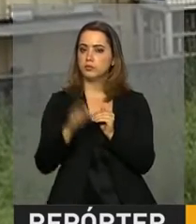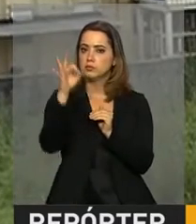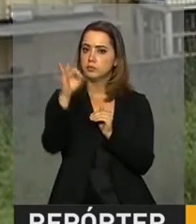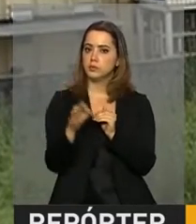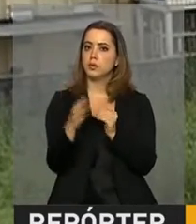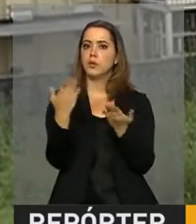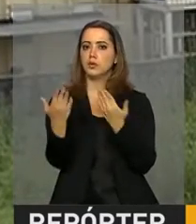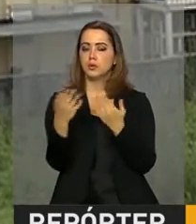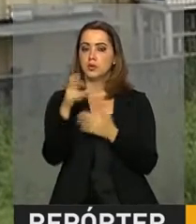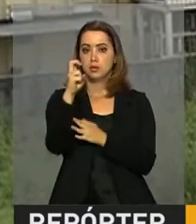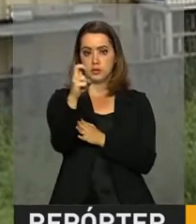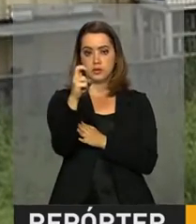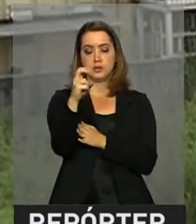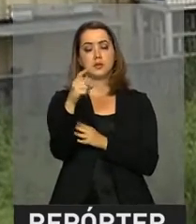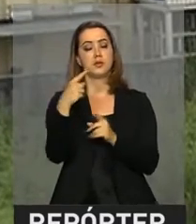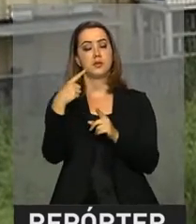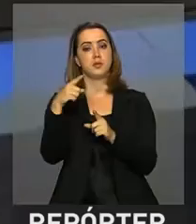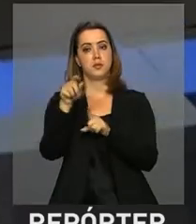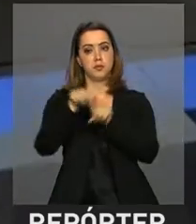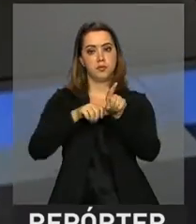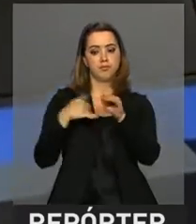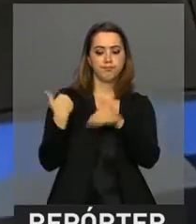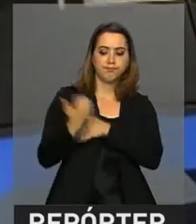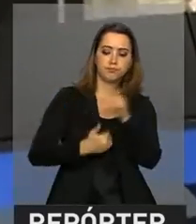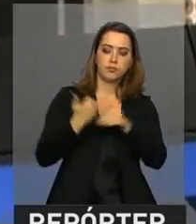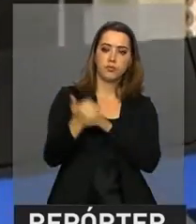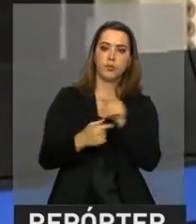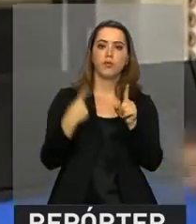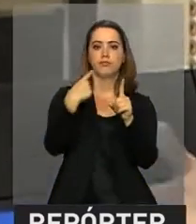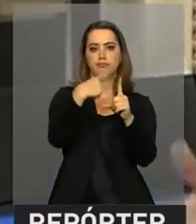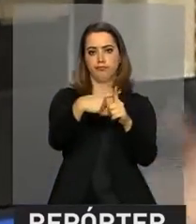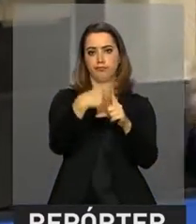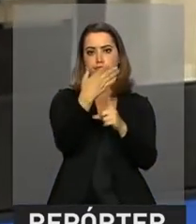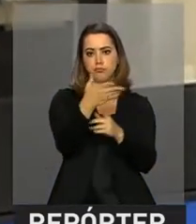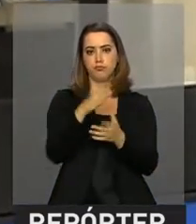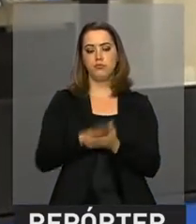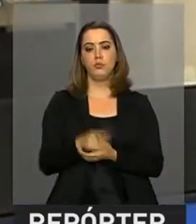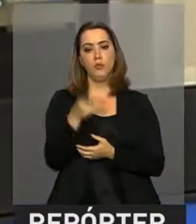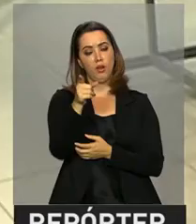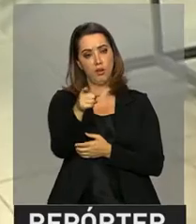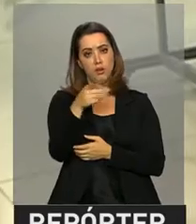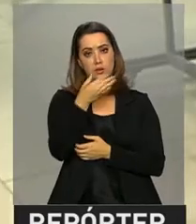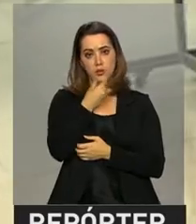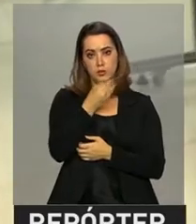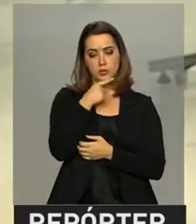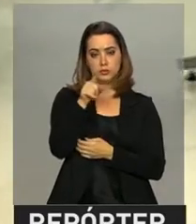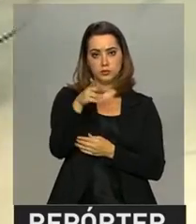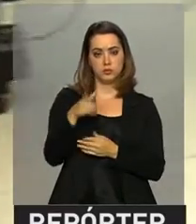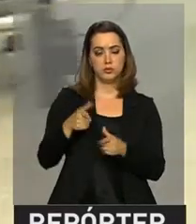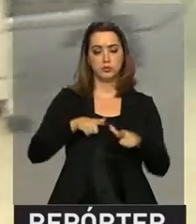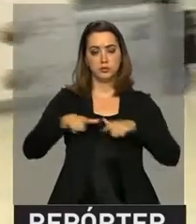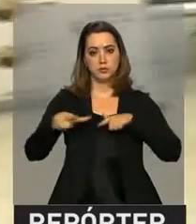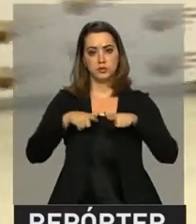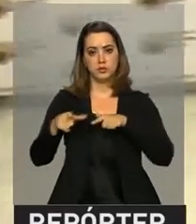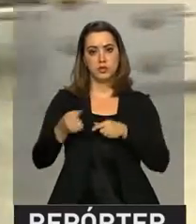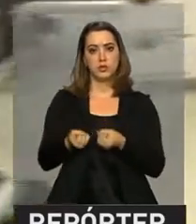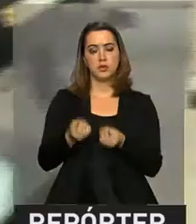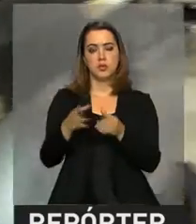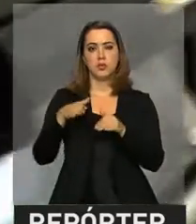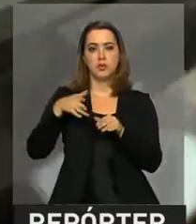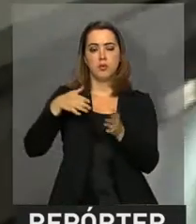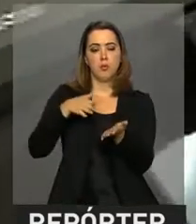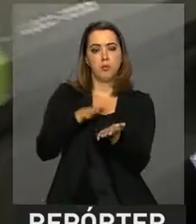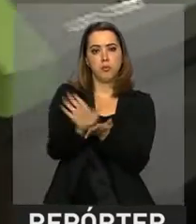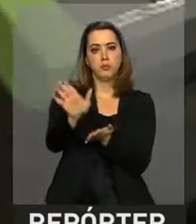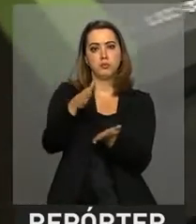cinco meses seguidos de resultado positivo. Este gerente de marketing trabalha em São Paulo com fornecimento de impressoras em grande